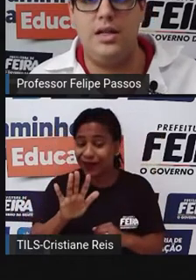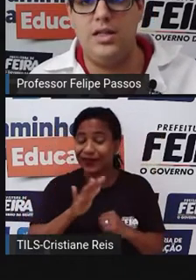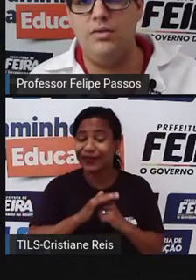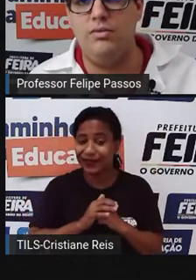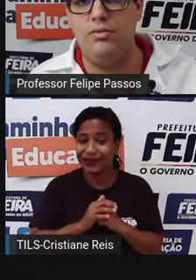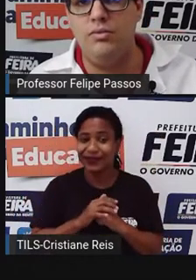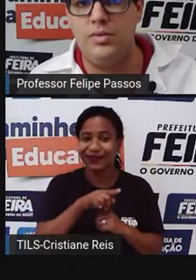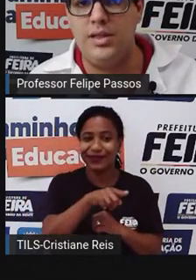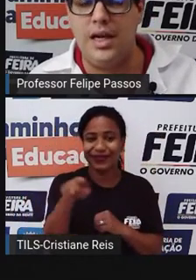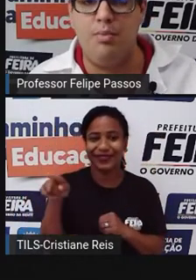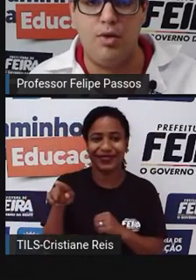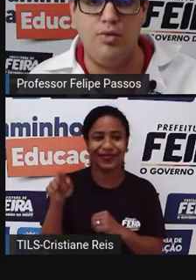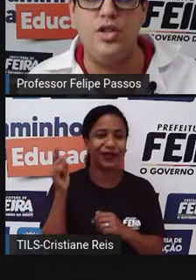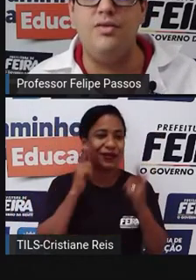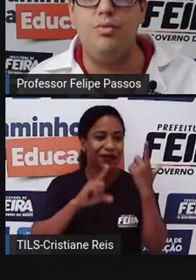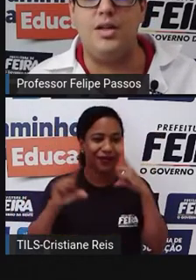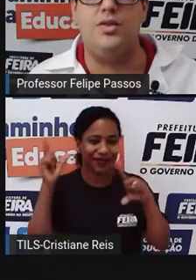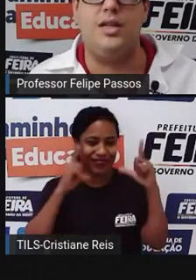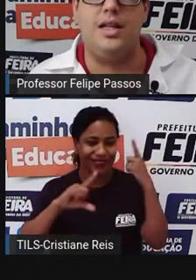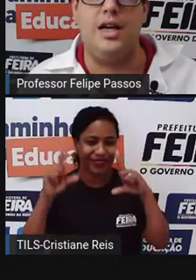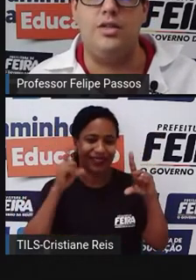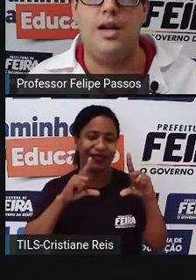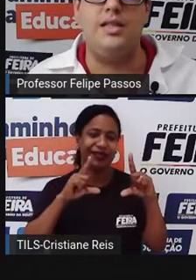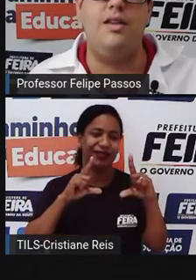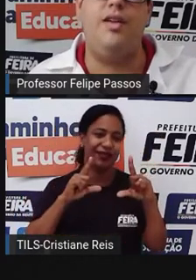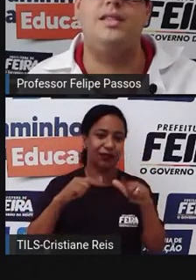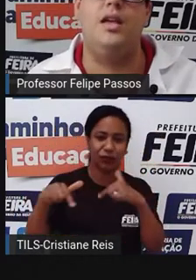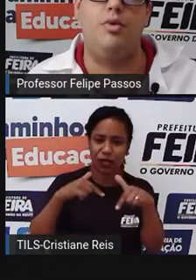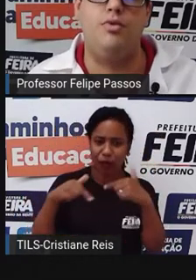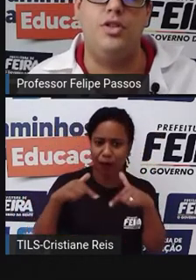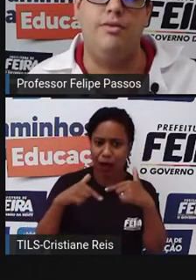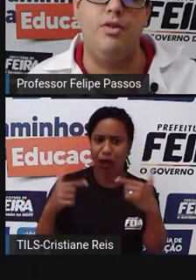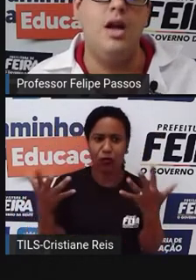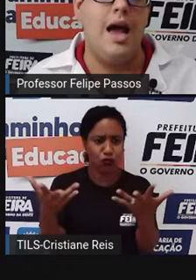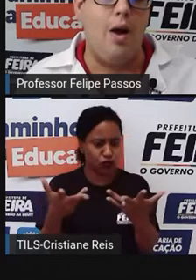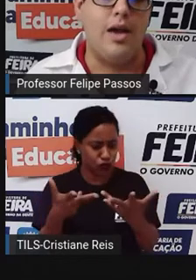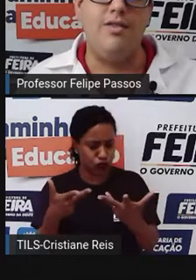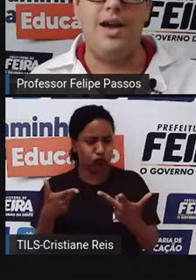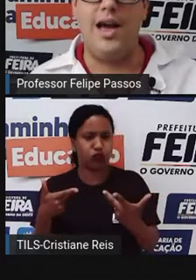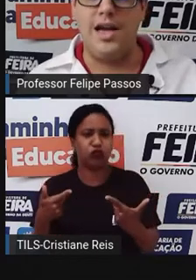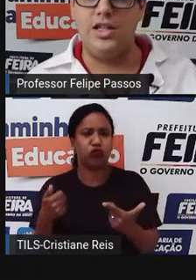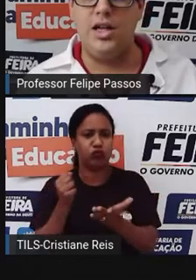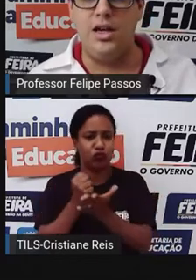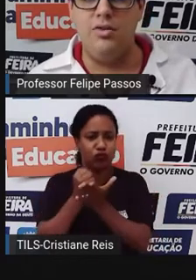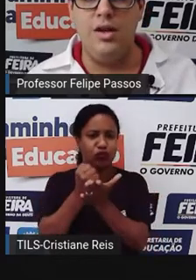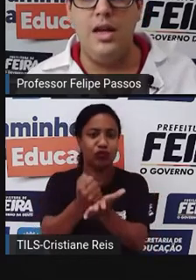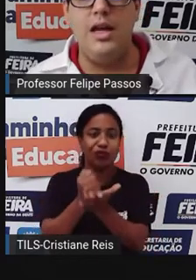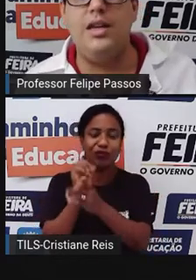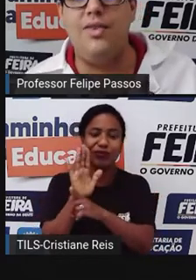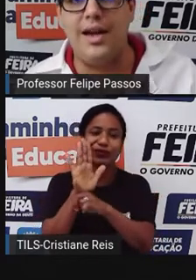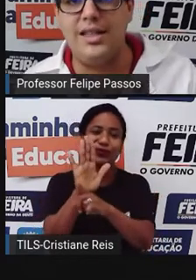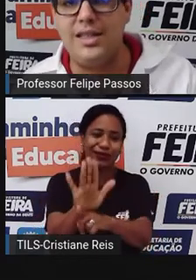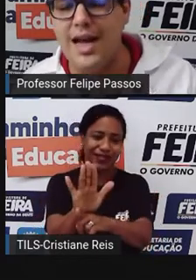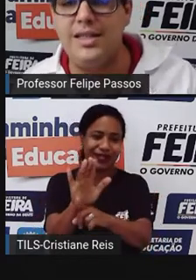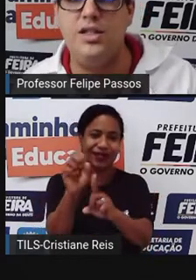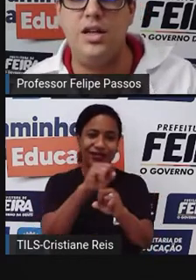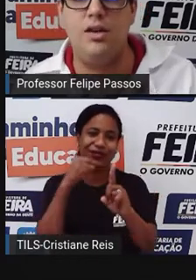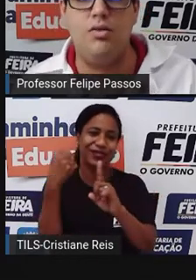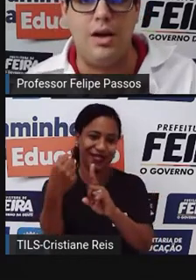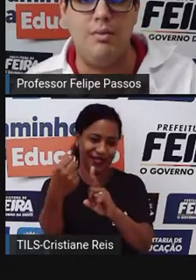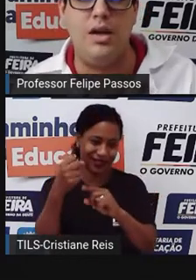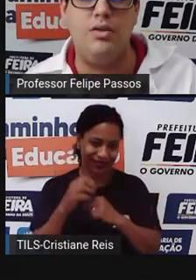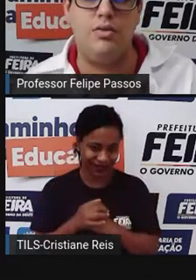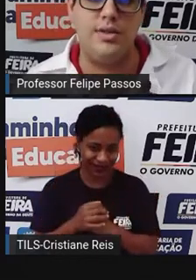que você seja um ser produtivo para a sociedade. O significa ser produtivo? Alguém que vai ganhar dinheiro e que vai gastar esse